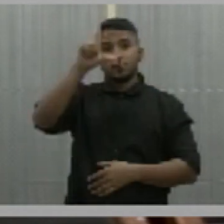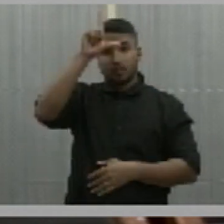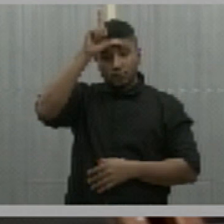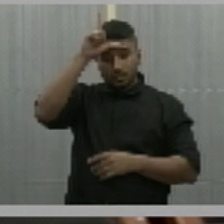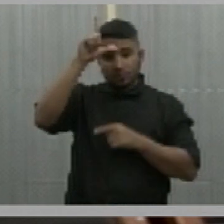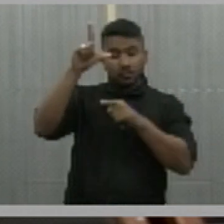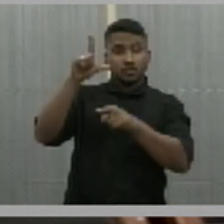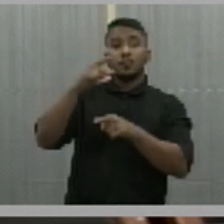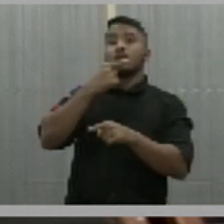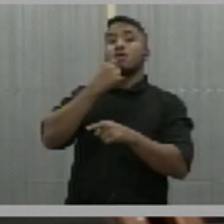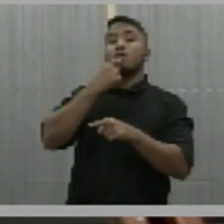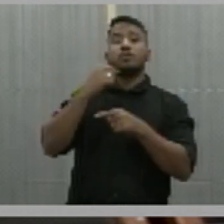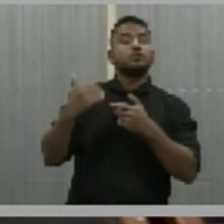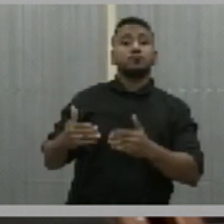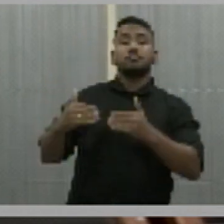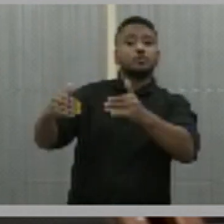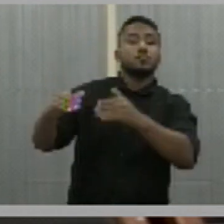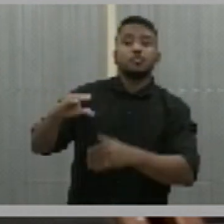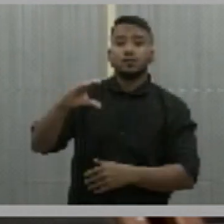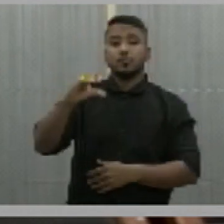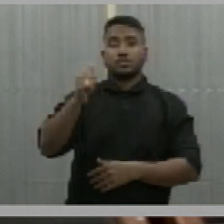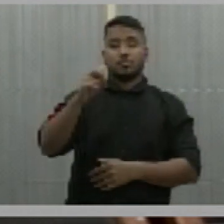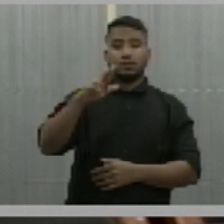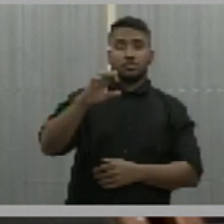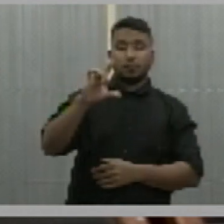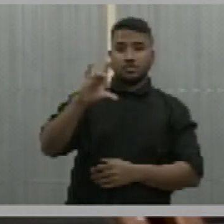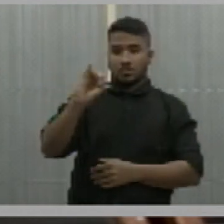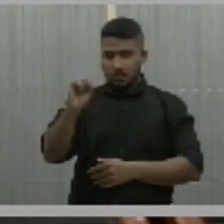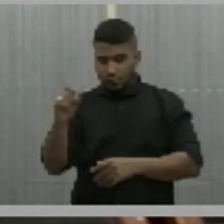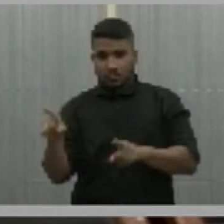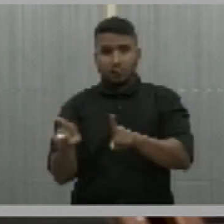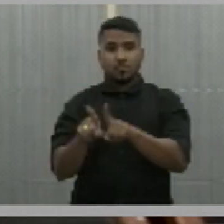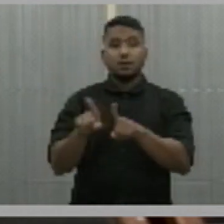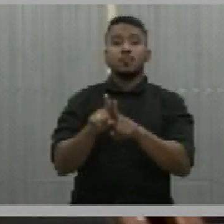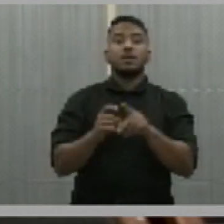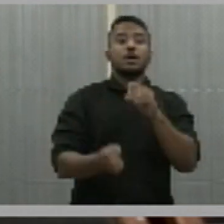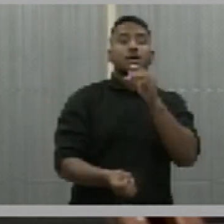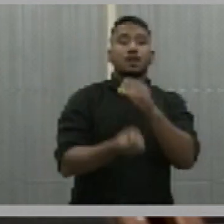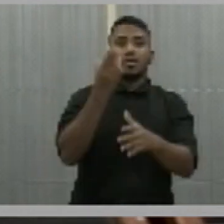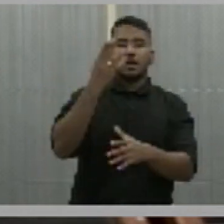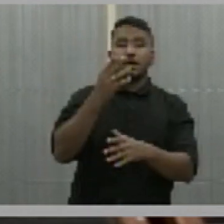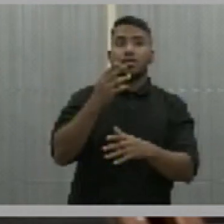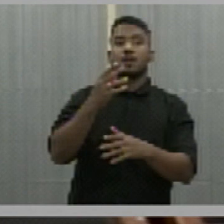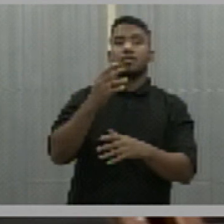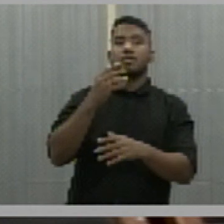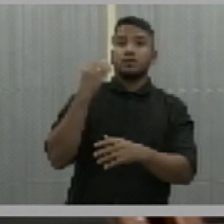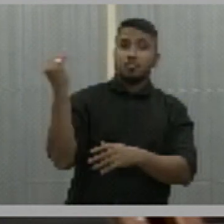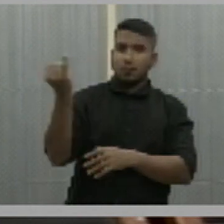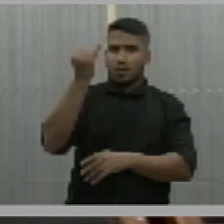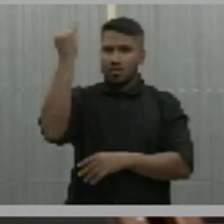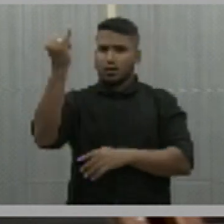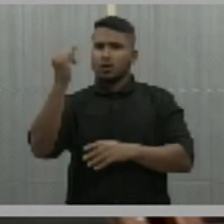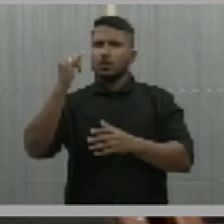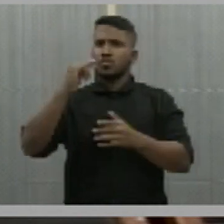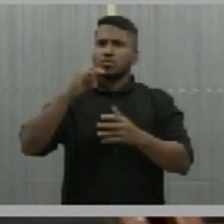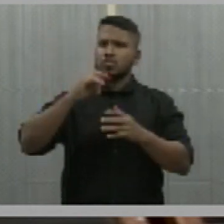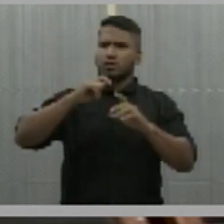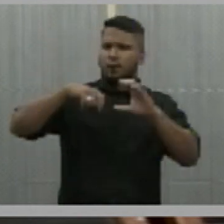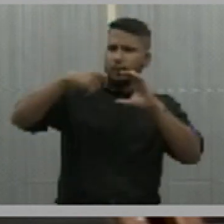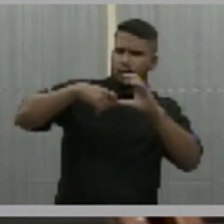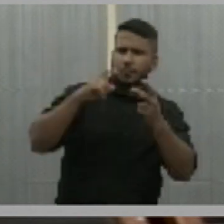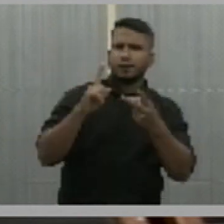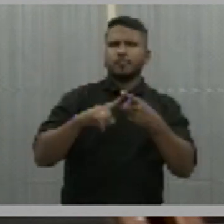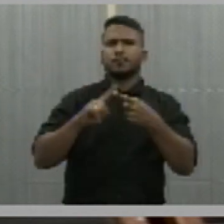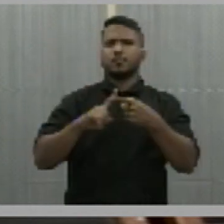pelo secretário Carlos Anchieta, pela produção desses importantes documentários, tanto